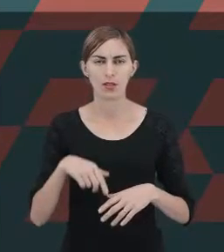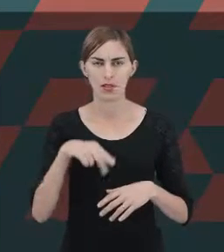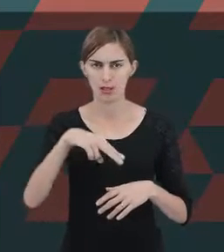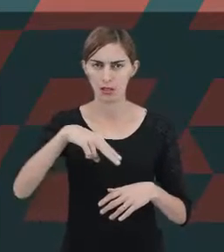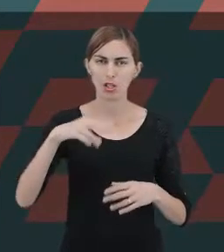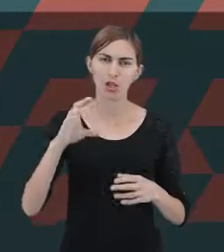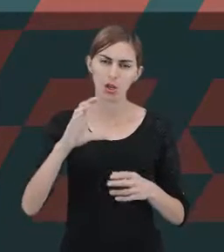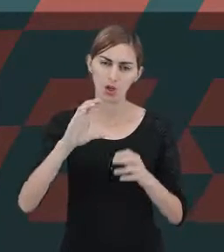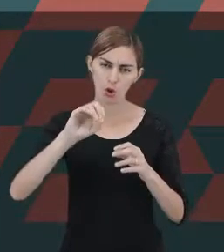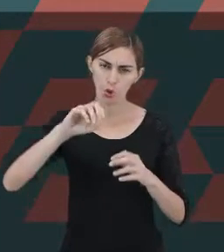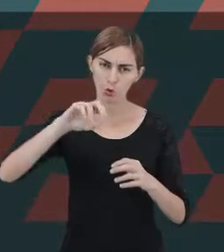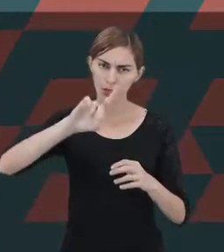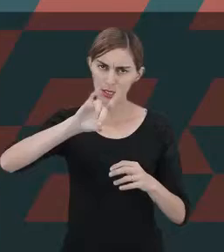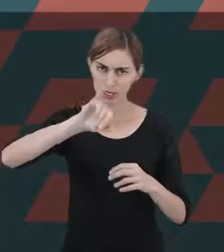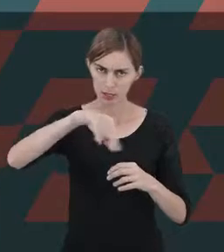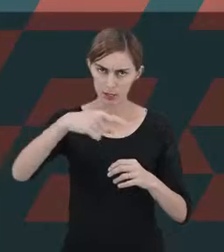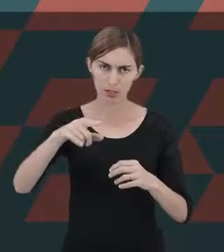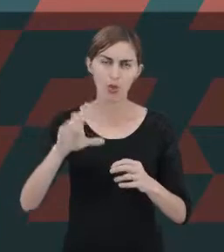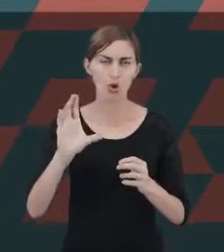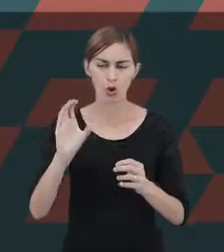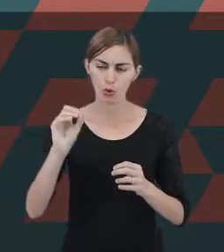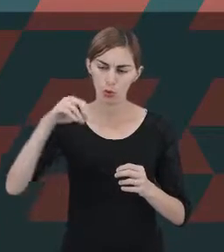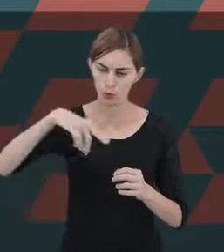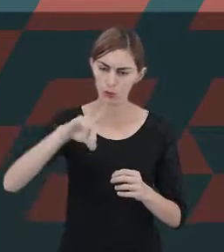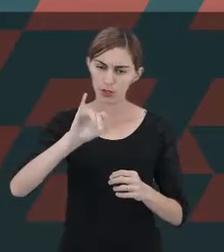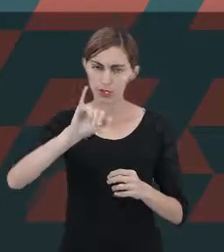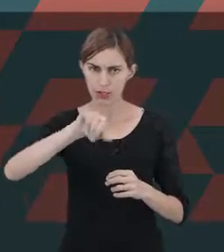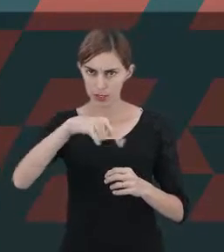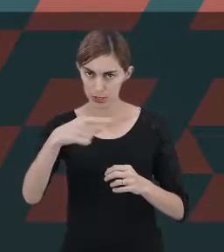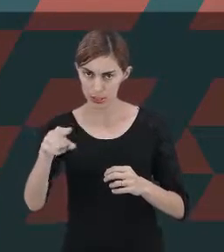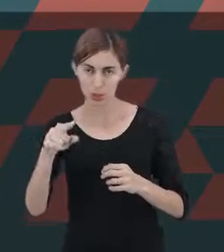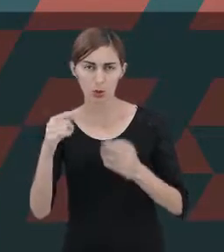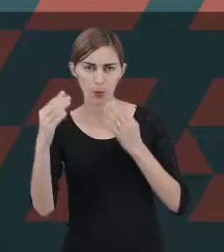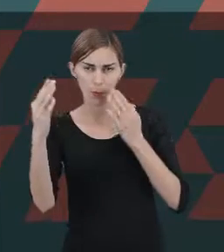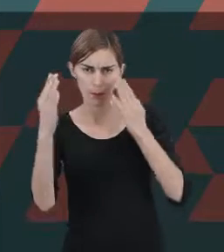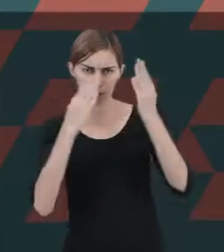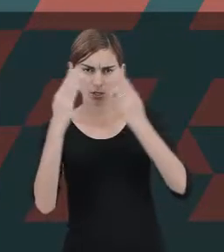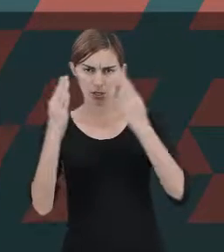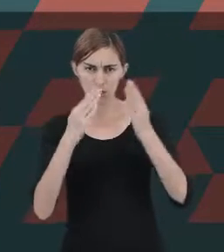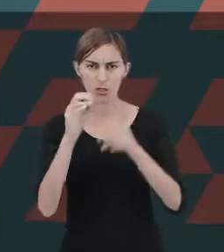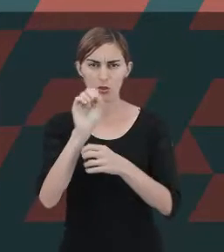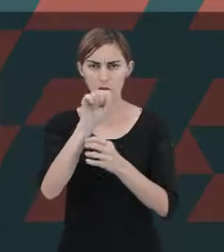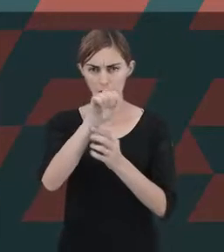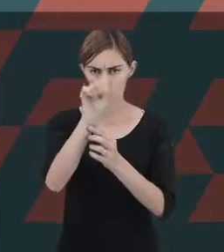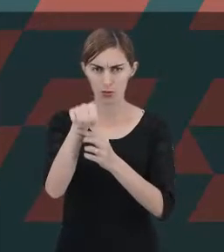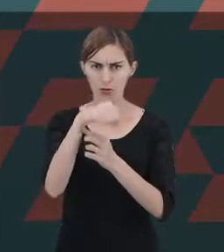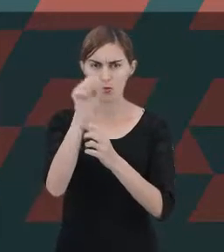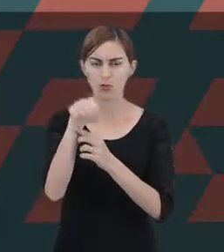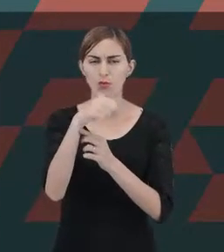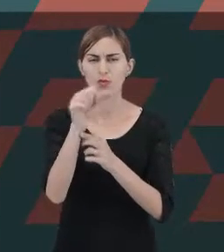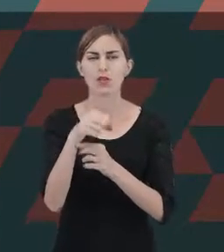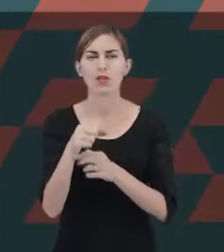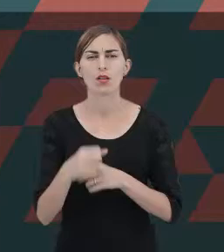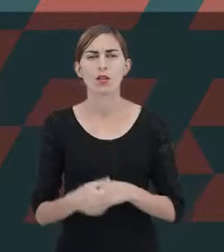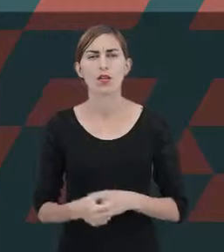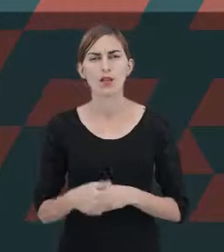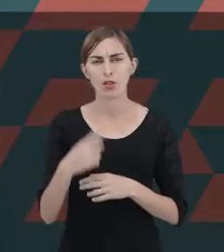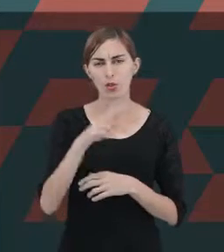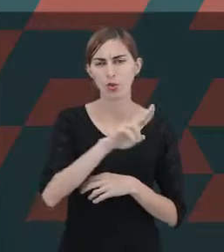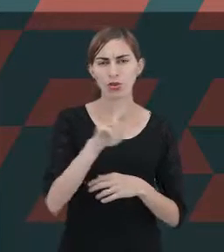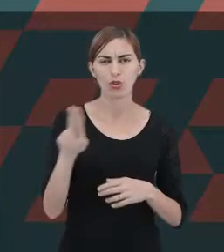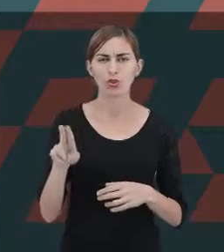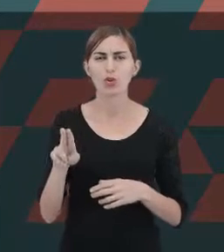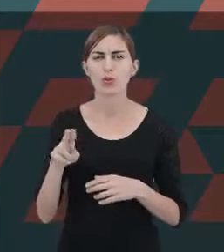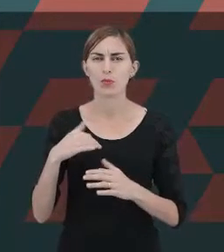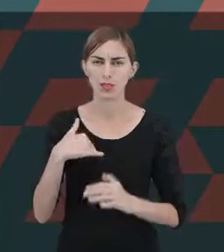motora, isso tem muito a ver com os aspectos da psicomotricidade e da motricidade. É aquilo que nós chamamos do